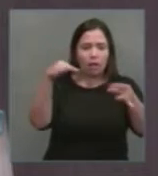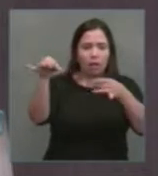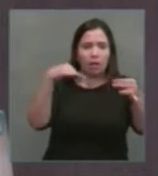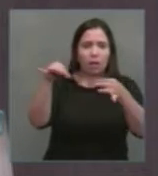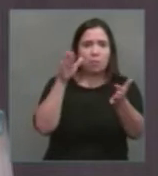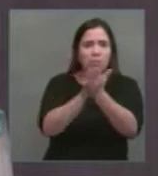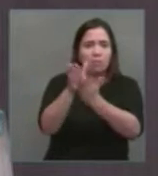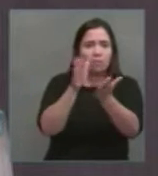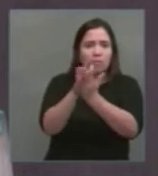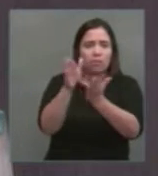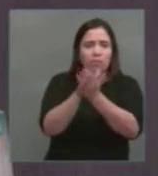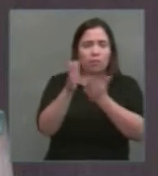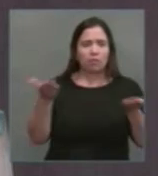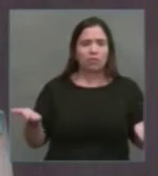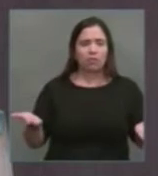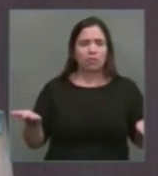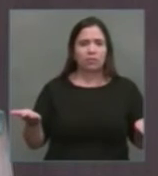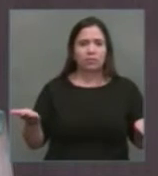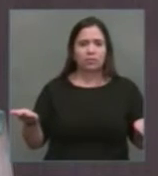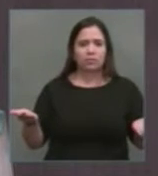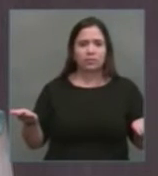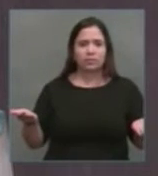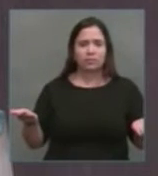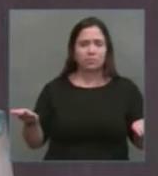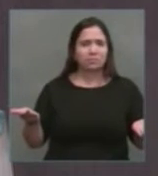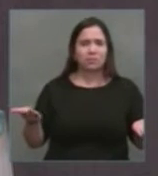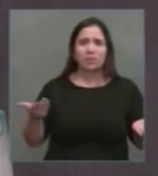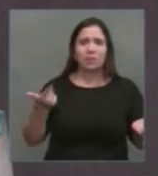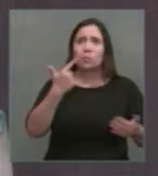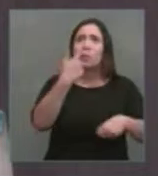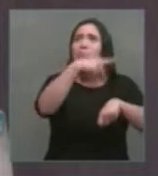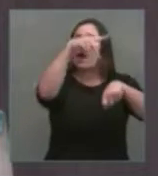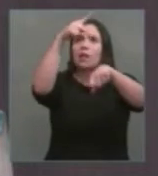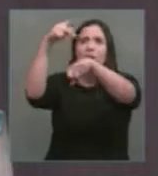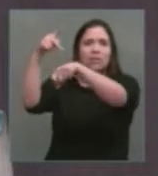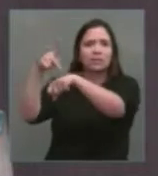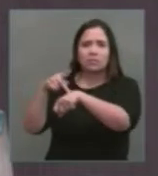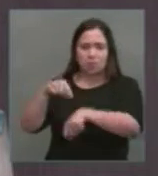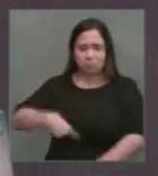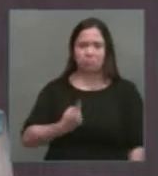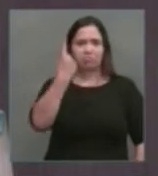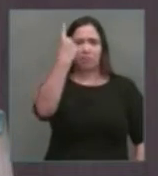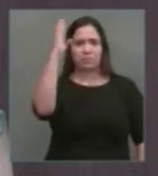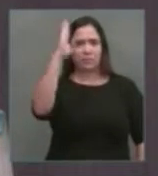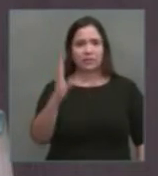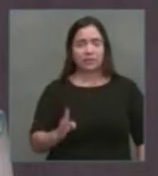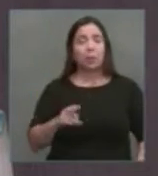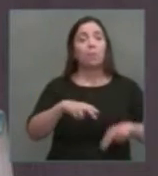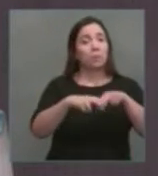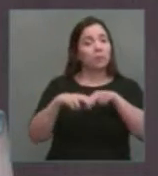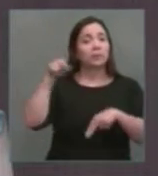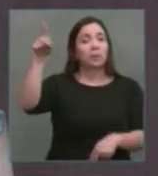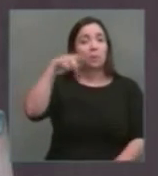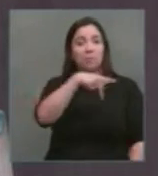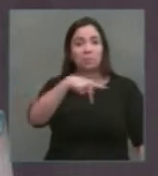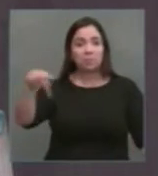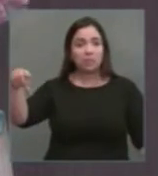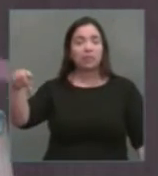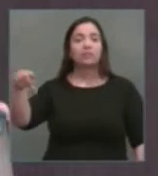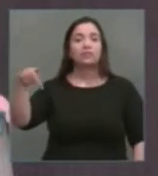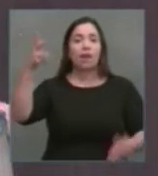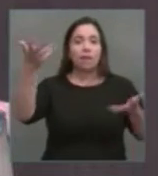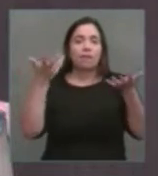isso é um desatino total e completo, somente um governo absolutamente entreguista